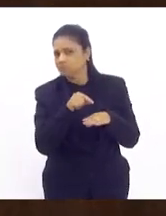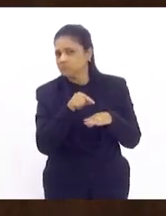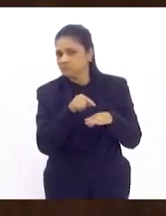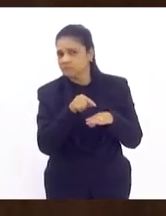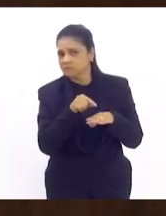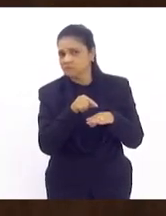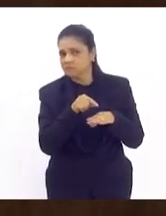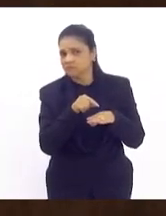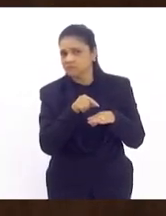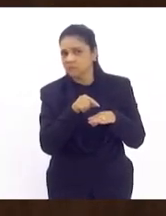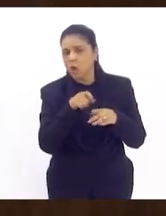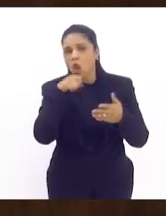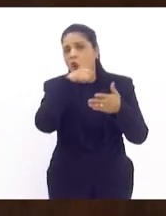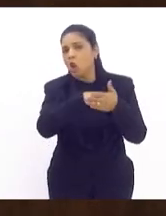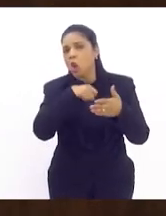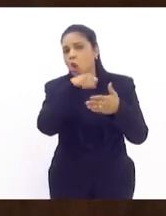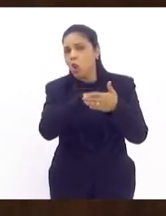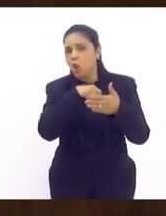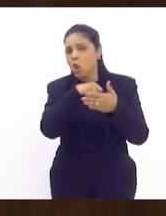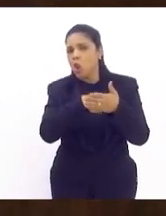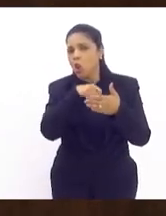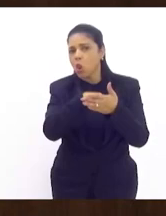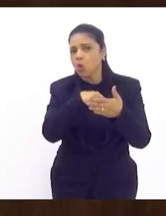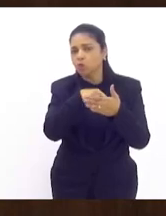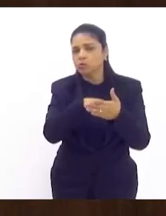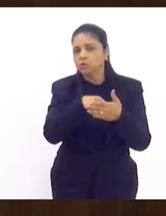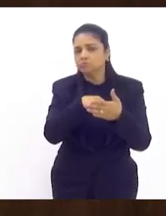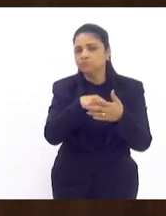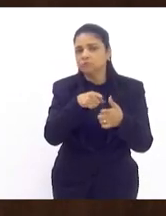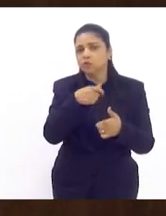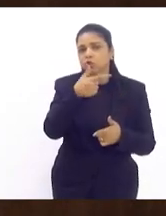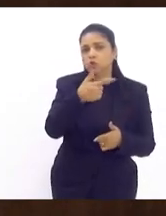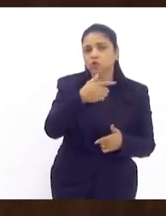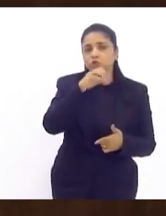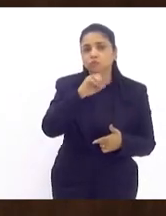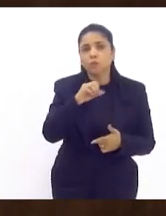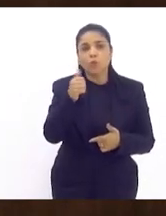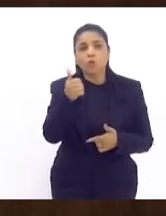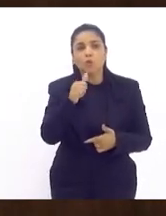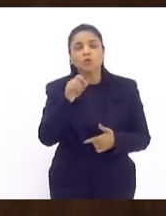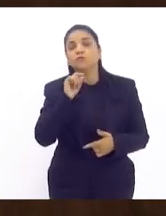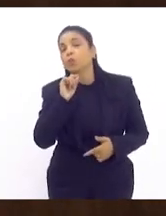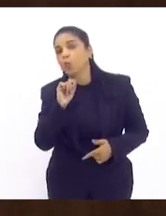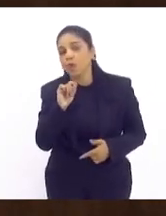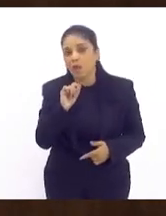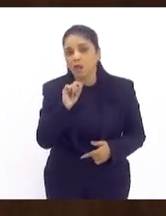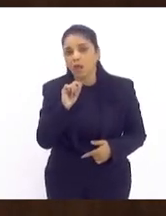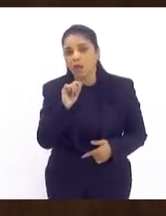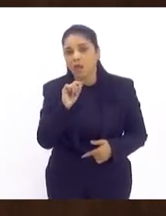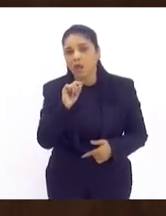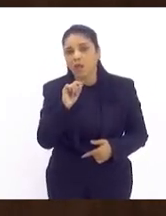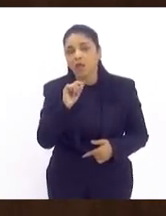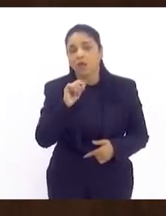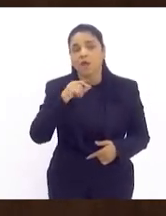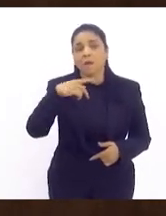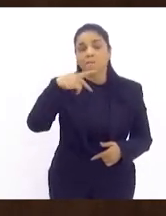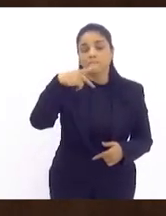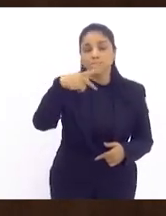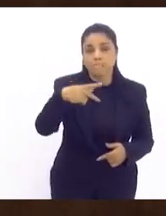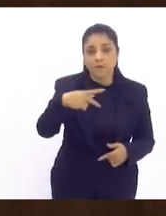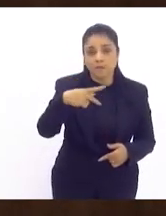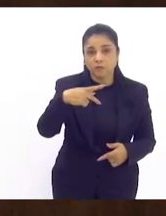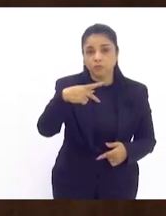para aquela luta de reivindicação em 2011 foi não ter PCCS foi não ter plano de